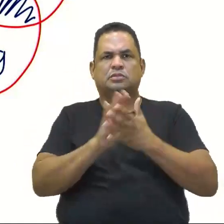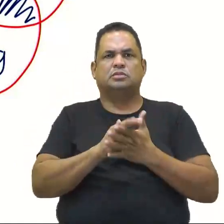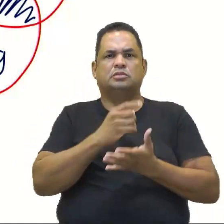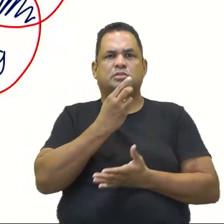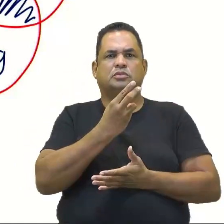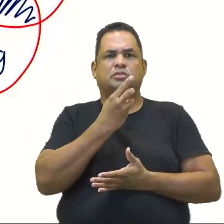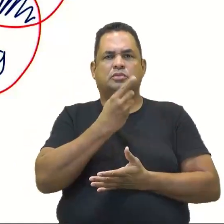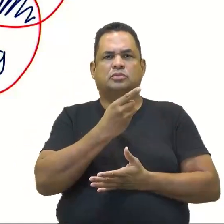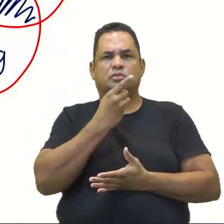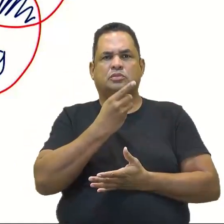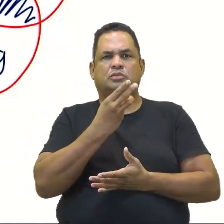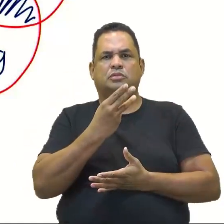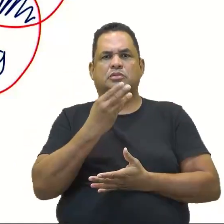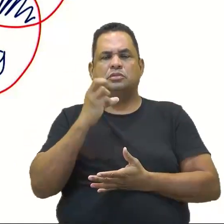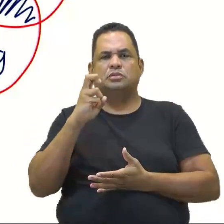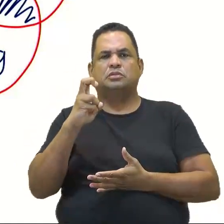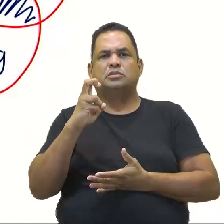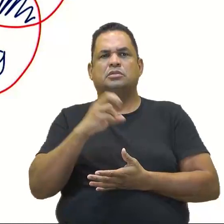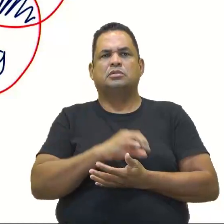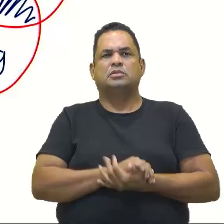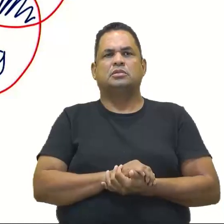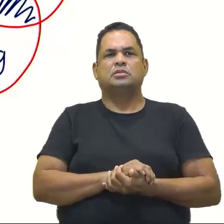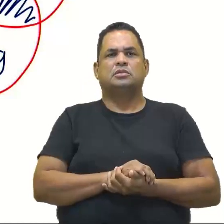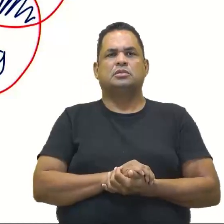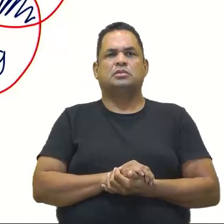Sobrou. 1, 3 e 5. Tá correta também.